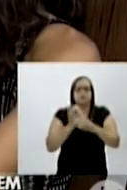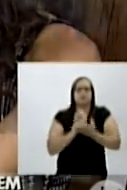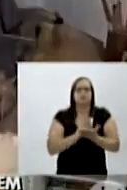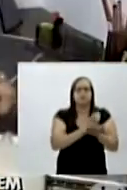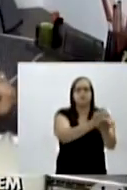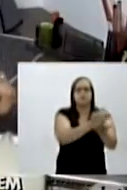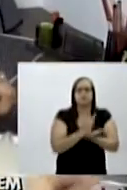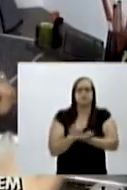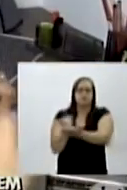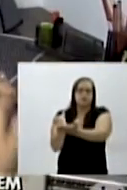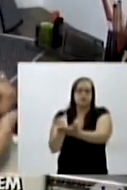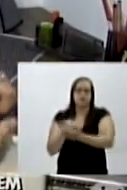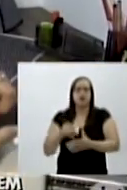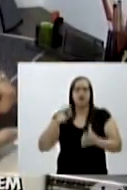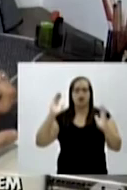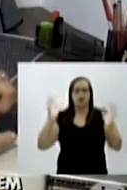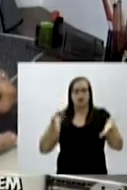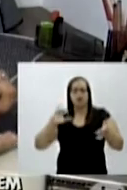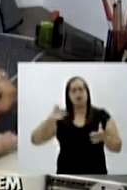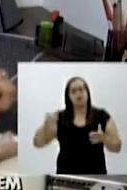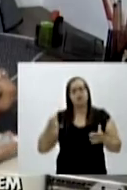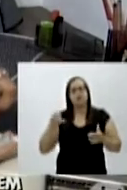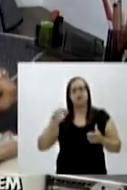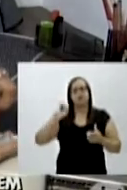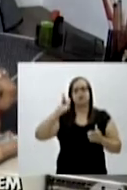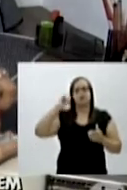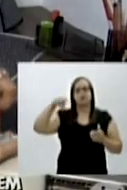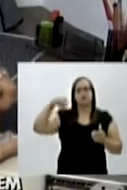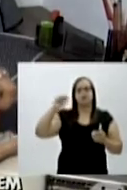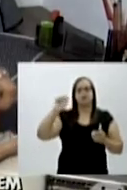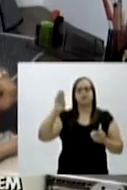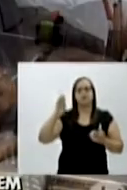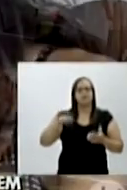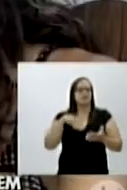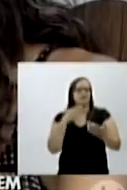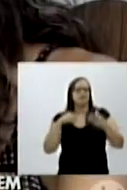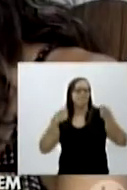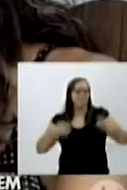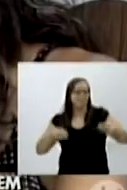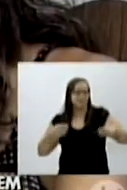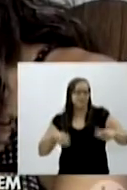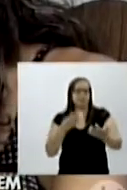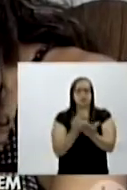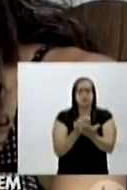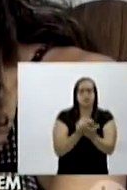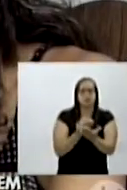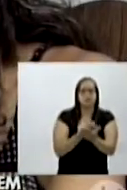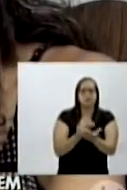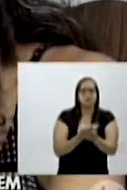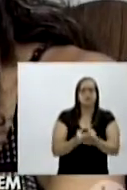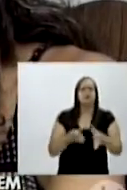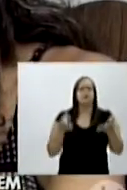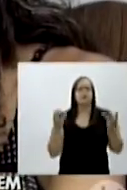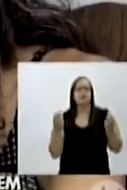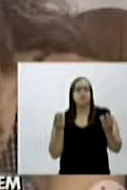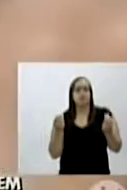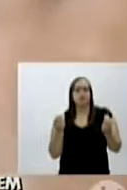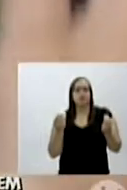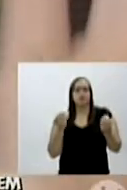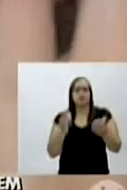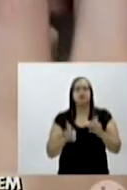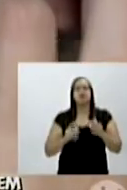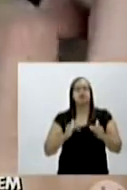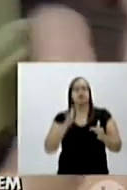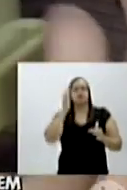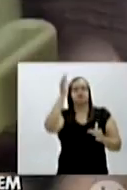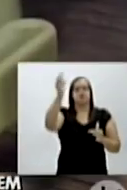ajudam lá. Agora a Ingrid precisa estudar e muito, já que o próximo objetivo dela é se formar e